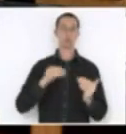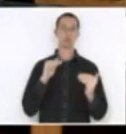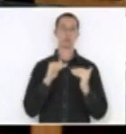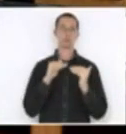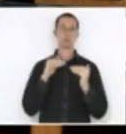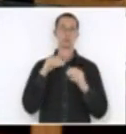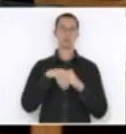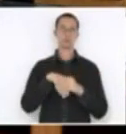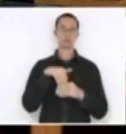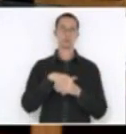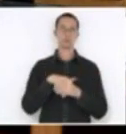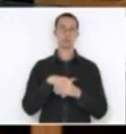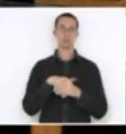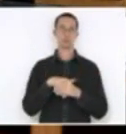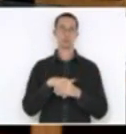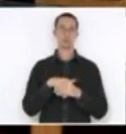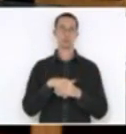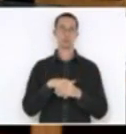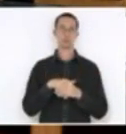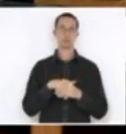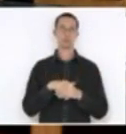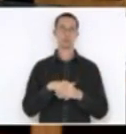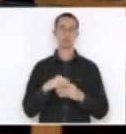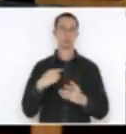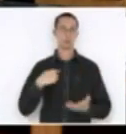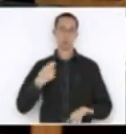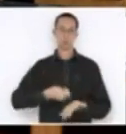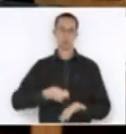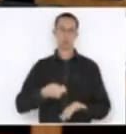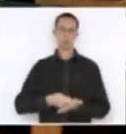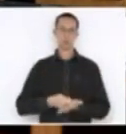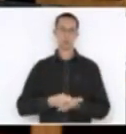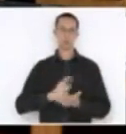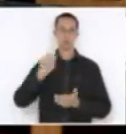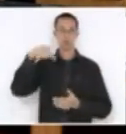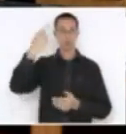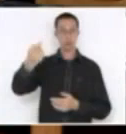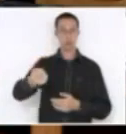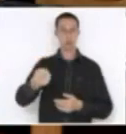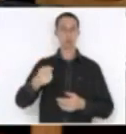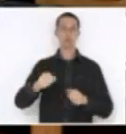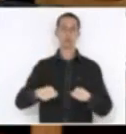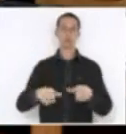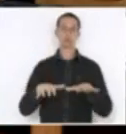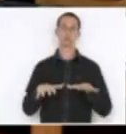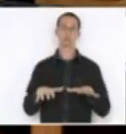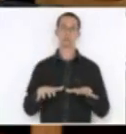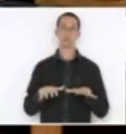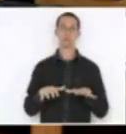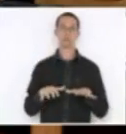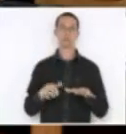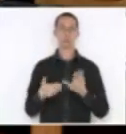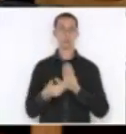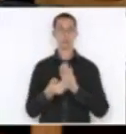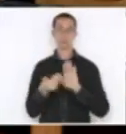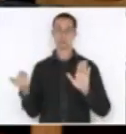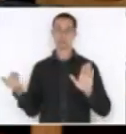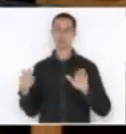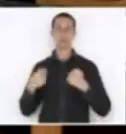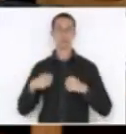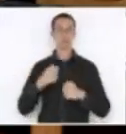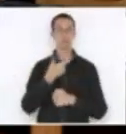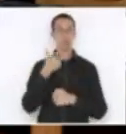obrigatoriamente na próxima sessão. Ela foi retirada de pauta e fica sujeito a um novo acordo para votar para a pauta. Então, deixar claro isso,